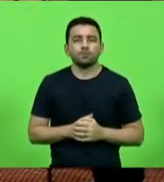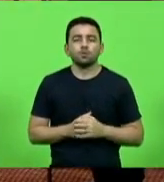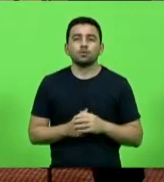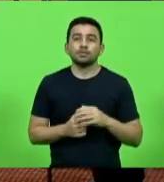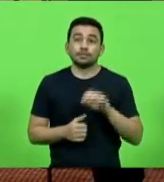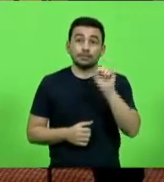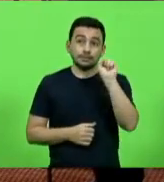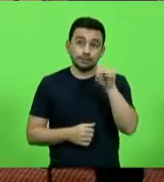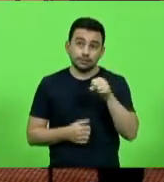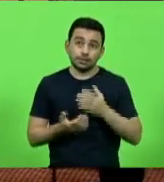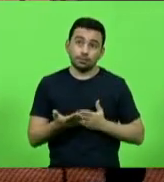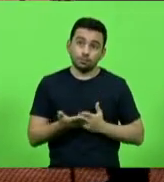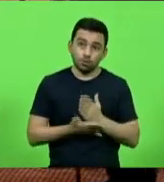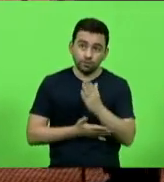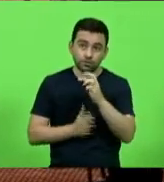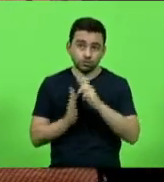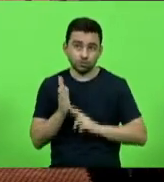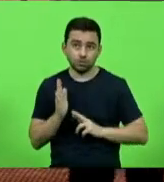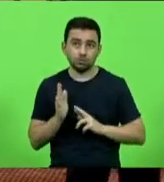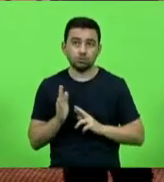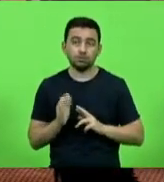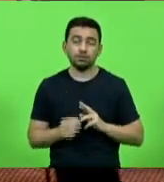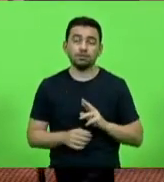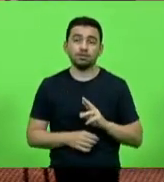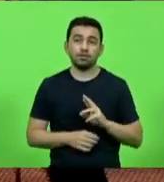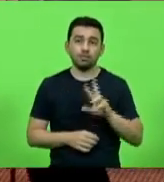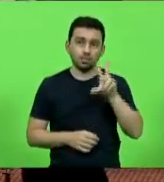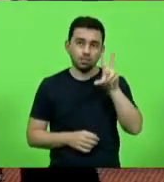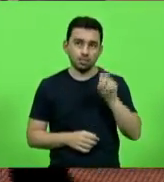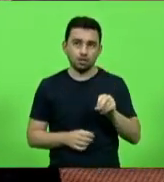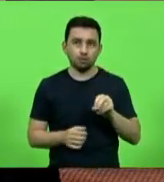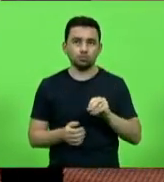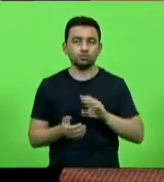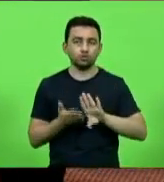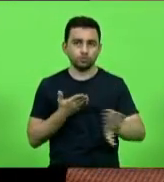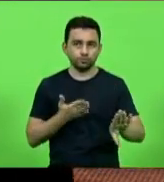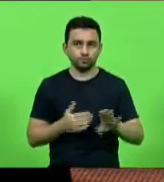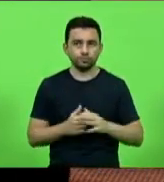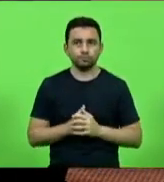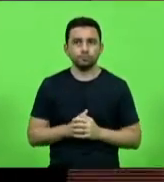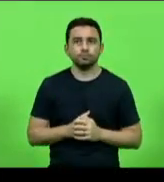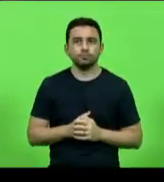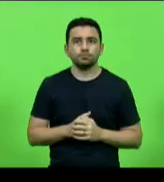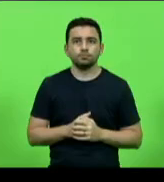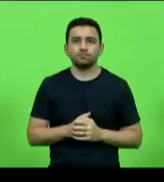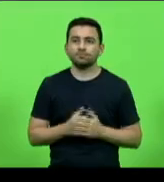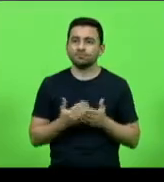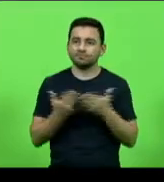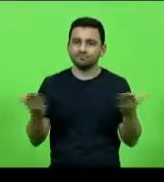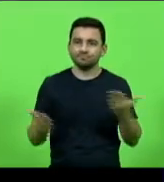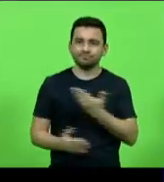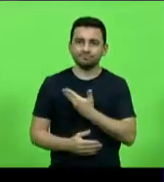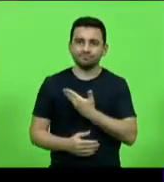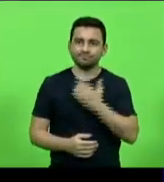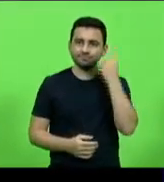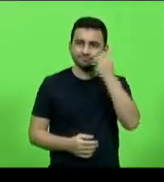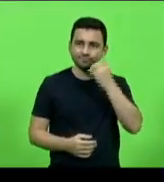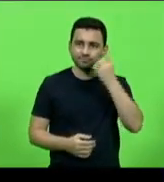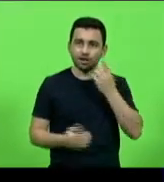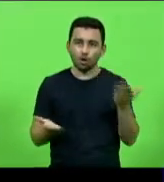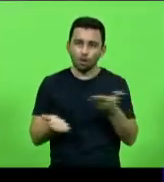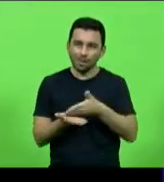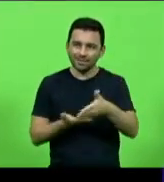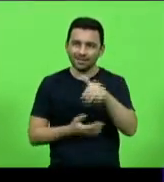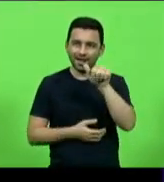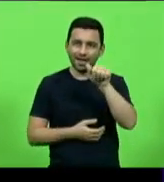aprova a resolução, quem vota não rejeita. Vamos lá, senhor presidente, colegas e deputados, vamos por ordem alfabética.